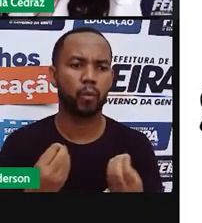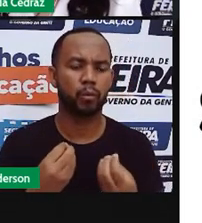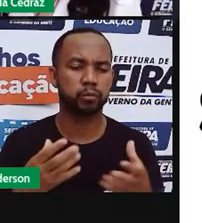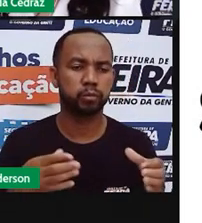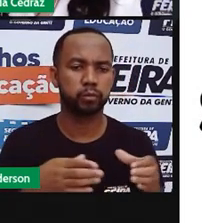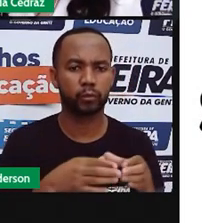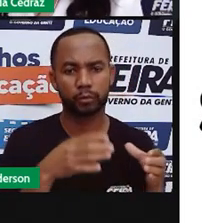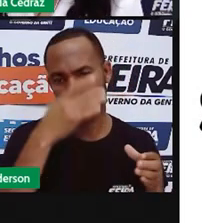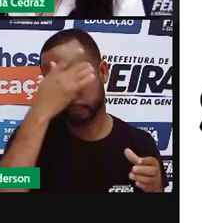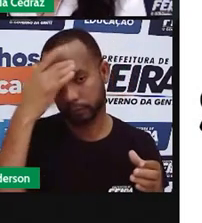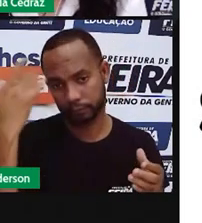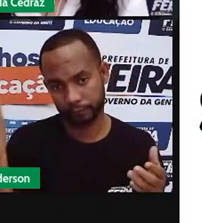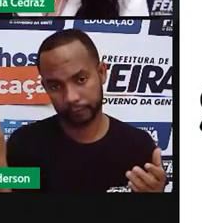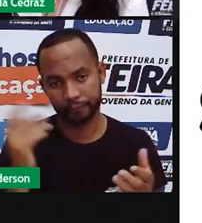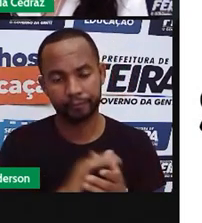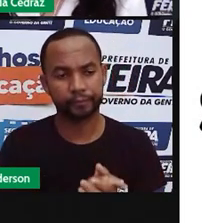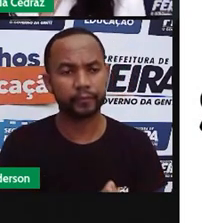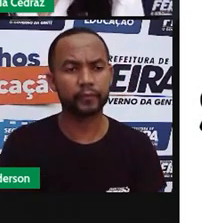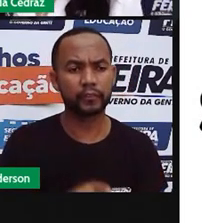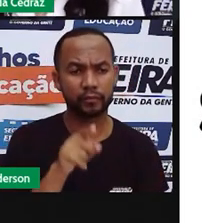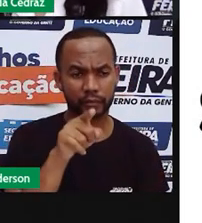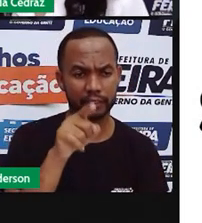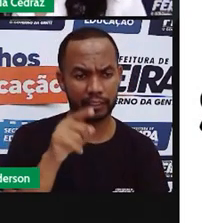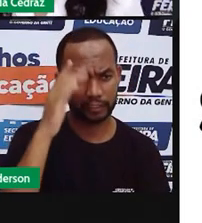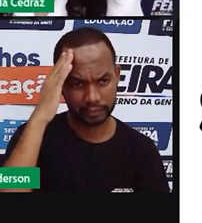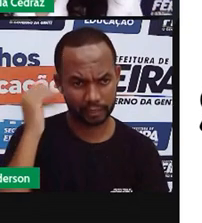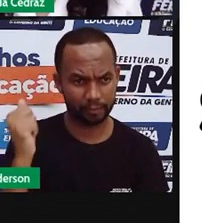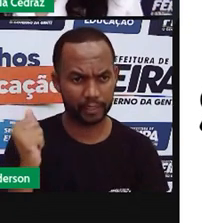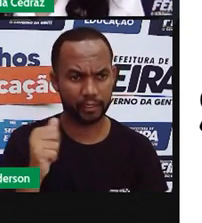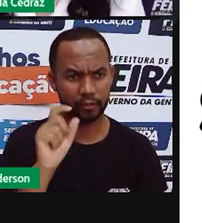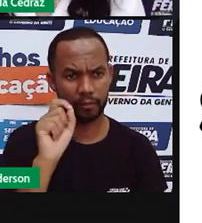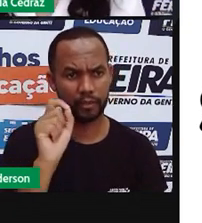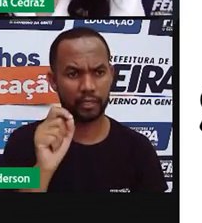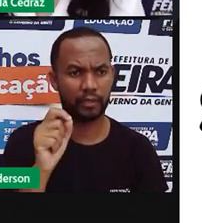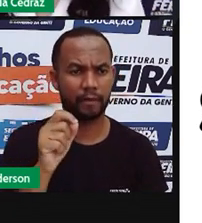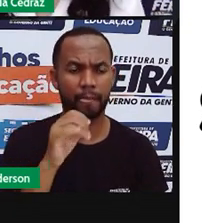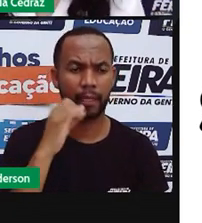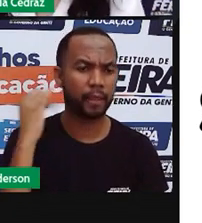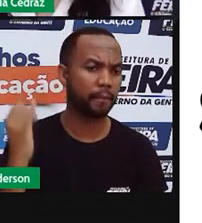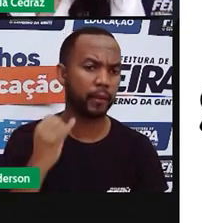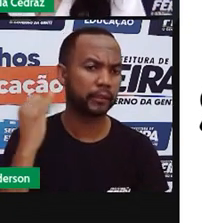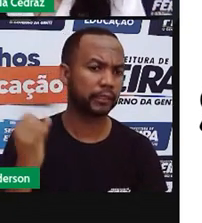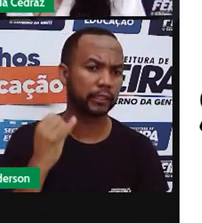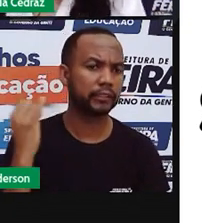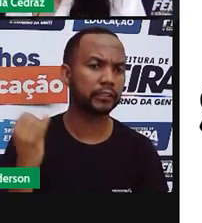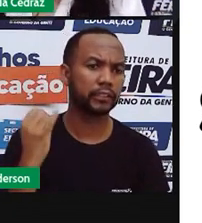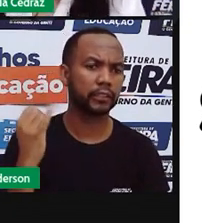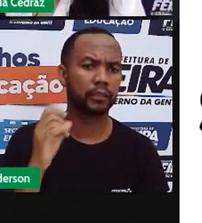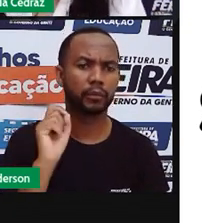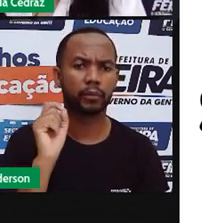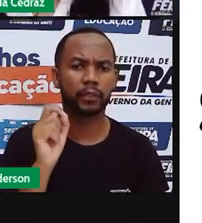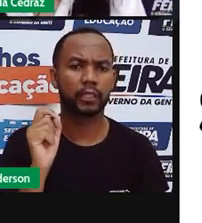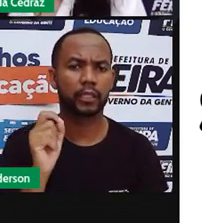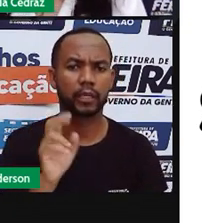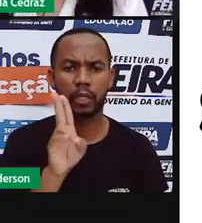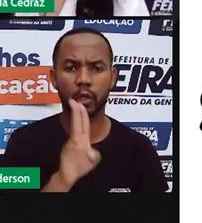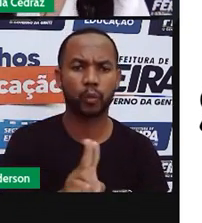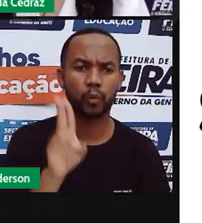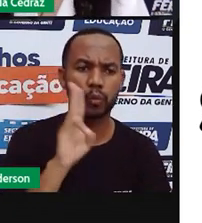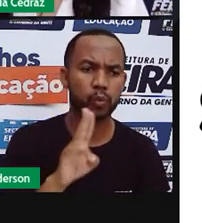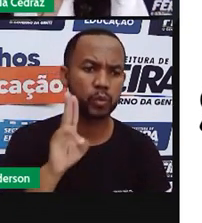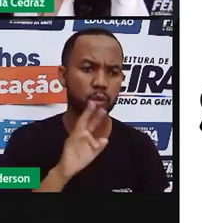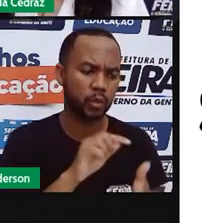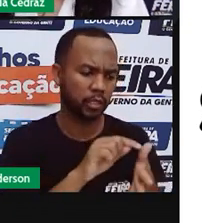pessoas? Você sabia que, mesmo sendo tão importantes, as ferramentas digitais